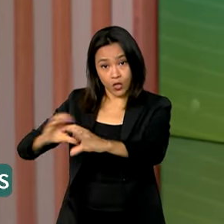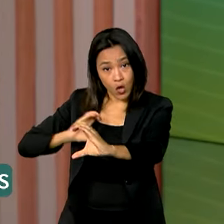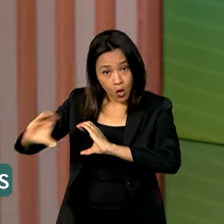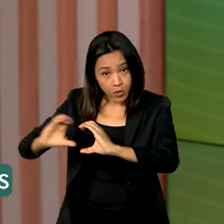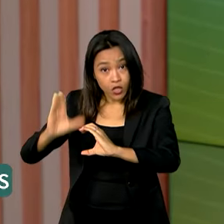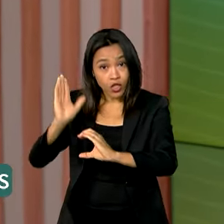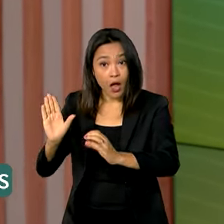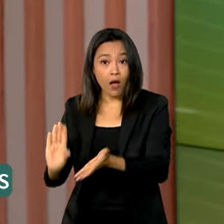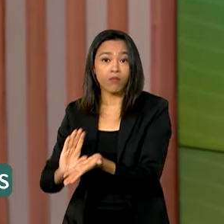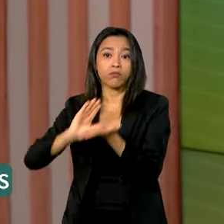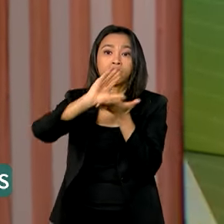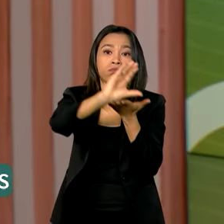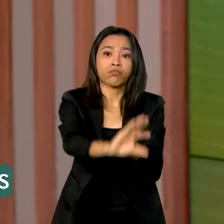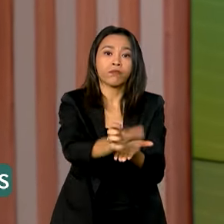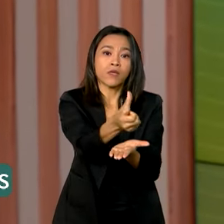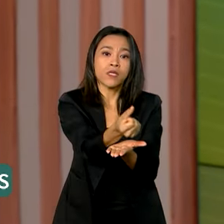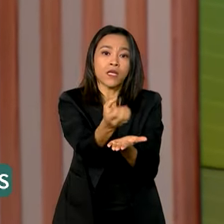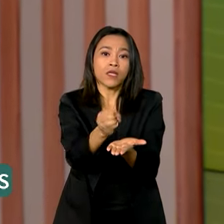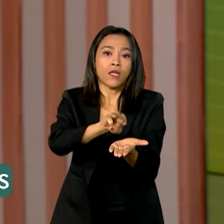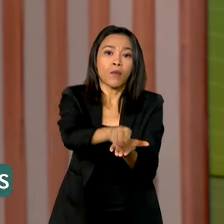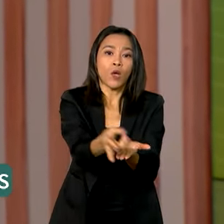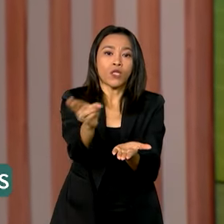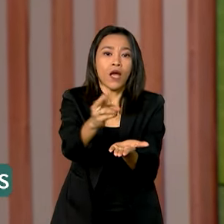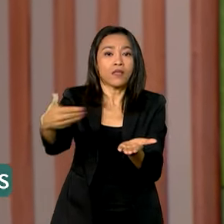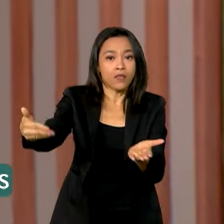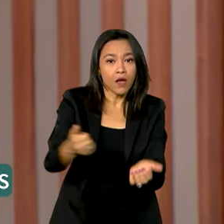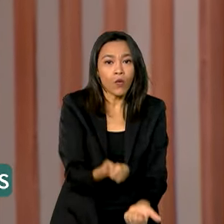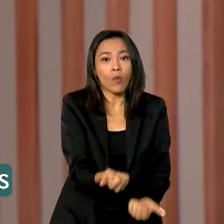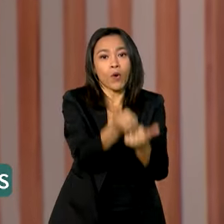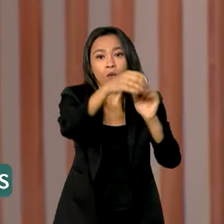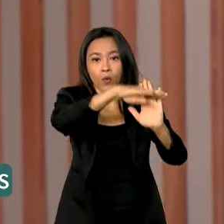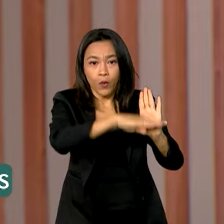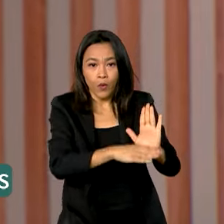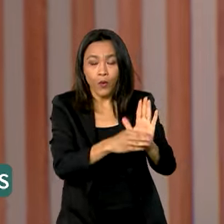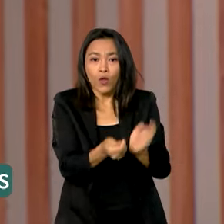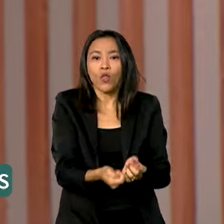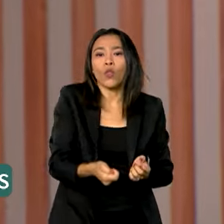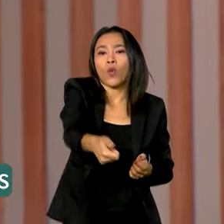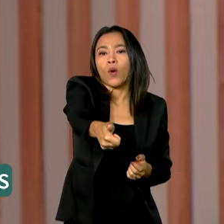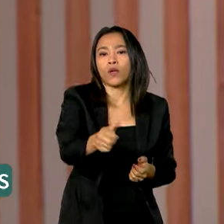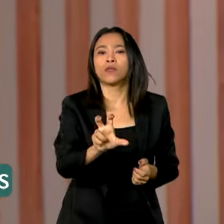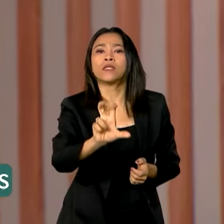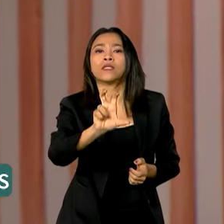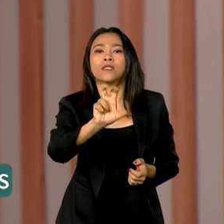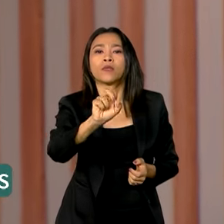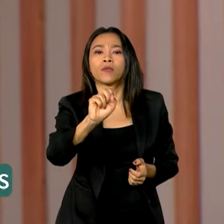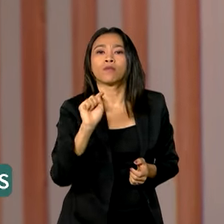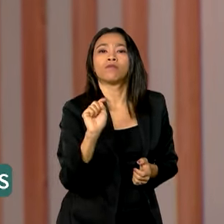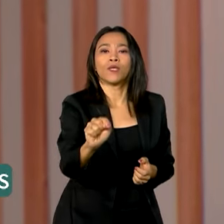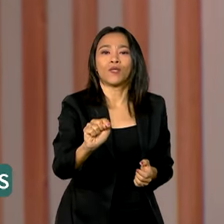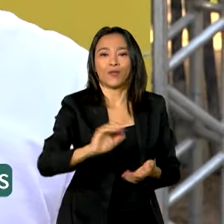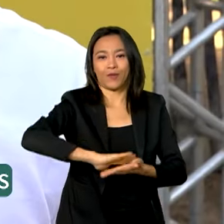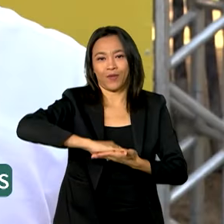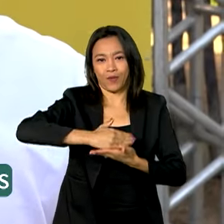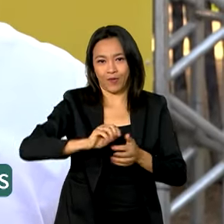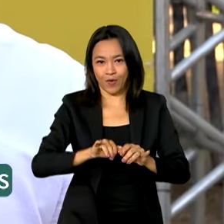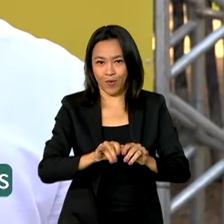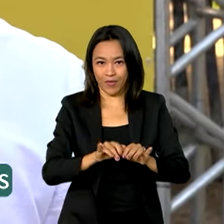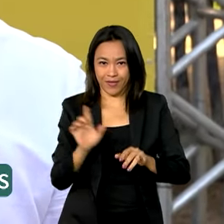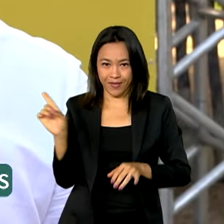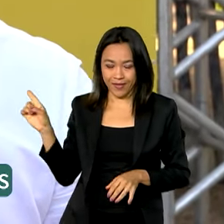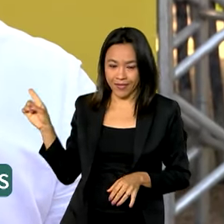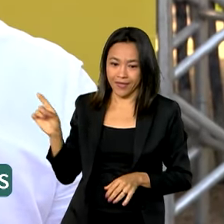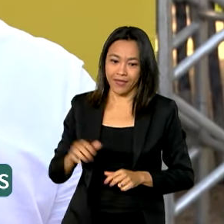investiu mais de 60 milhões de reais nesse programa, com a doação de quase 50 mil computadores. A gente